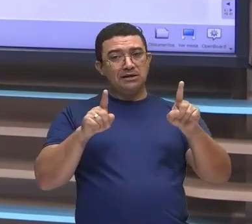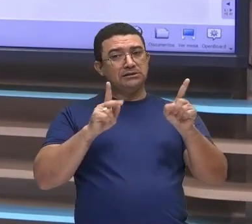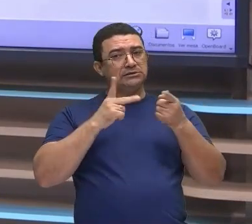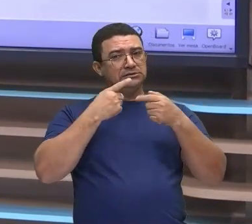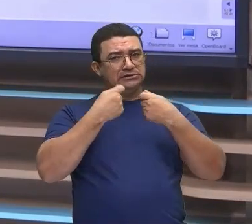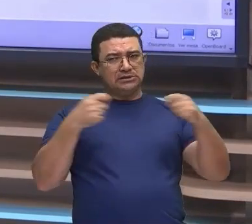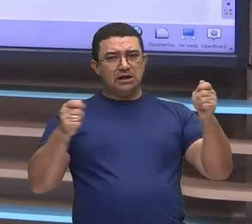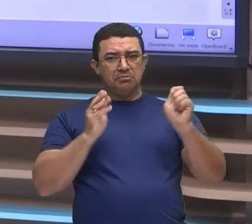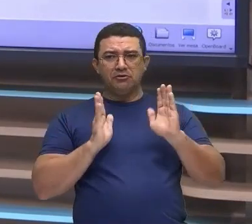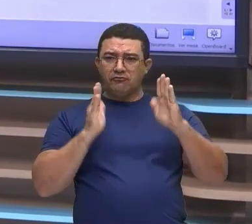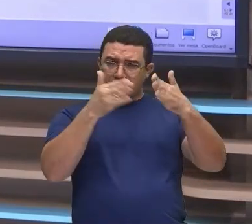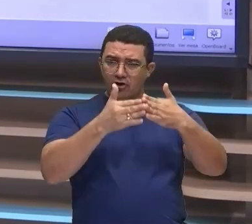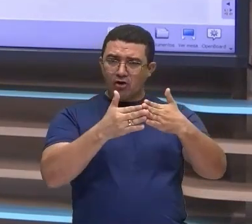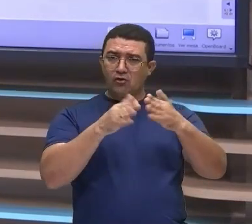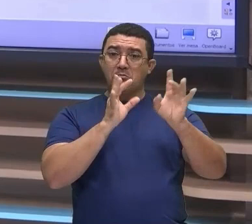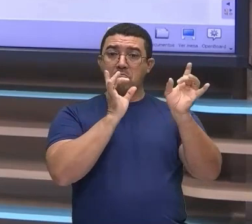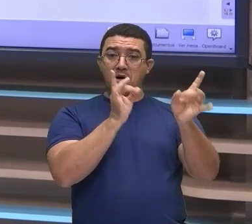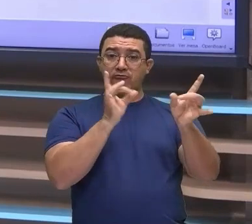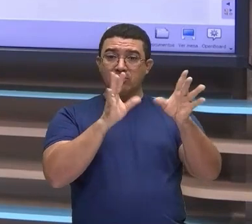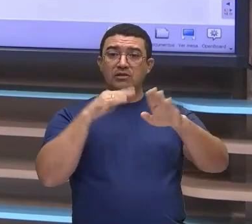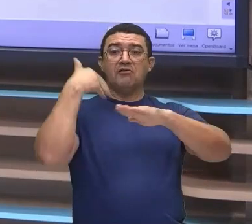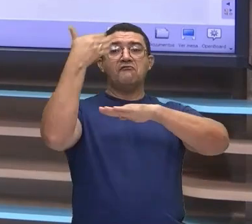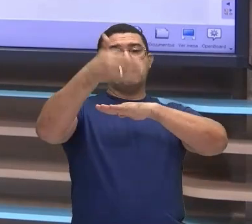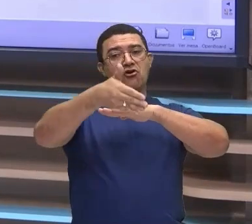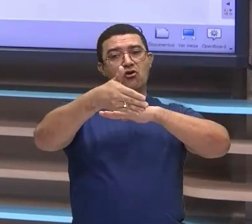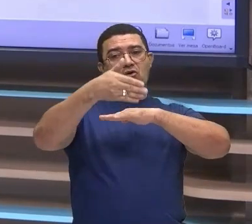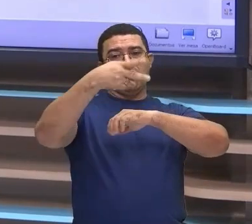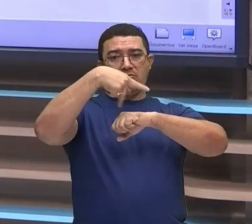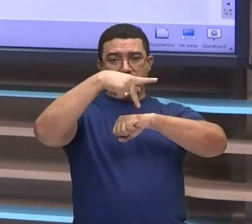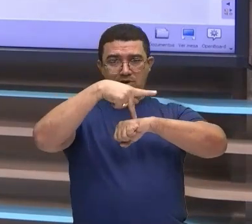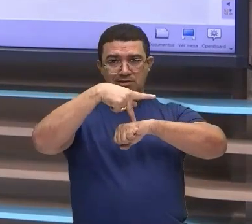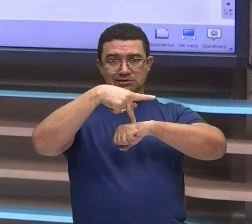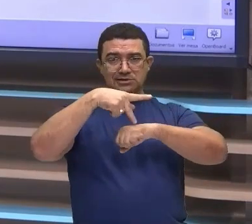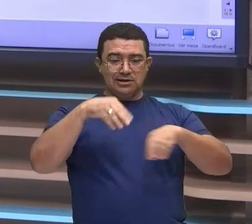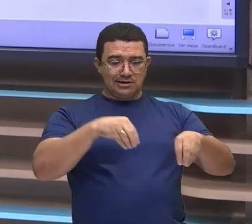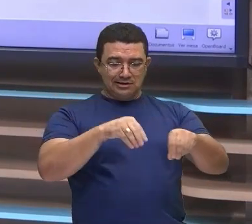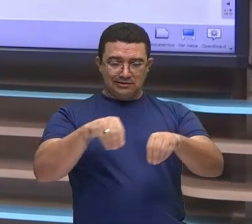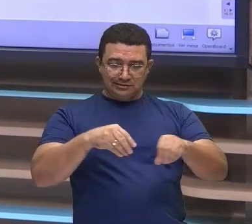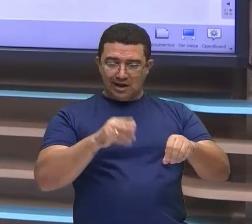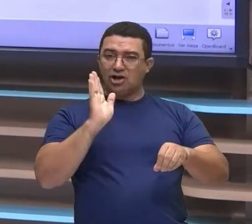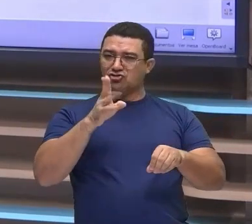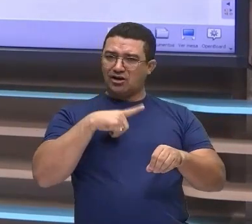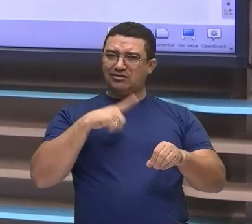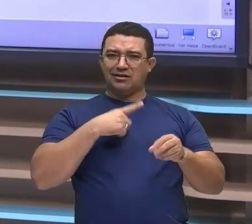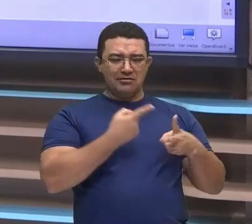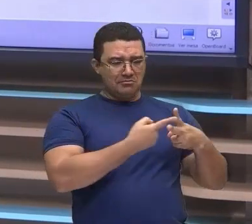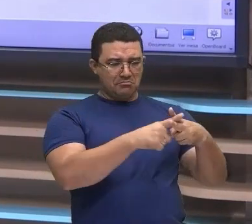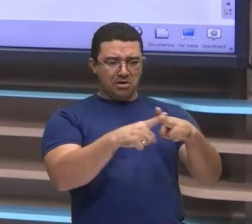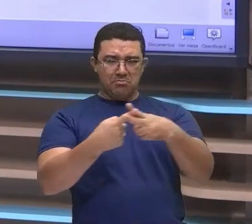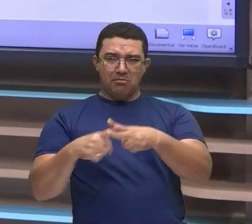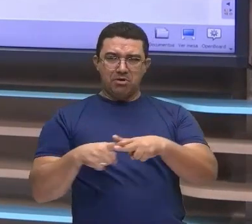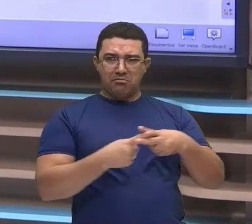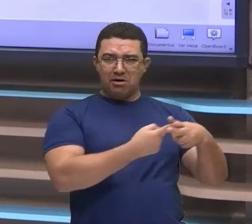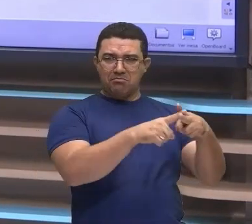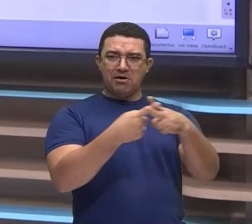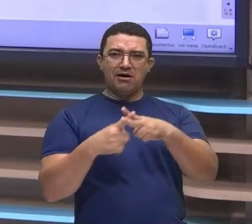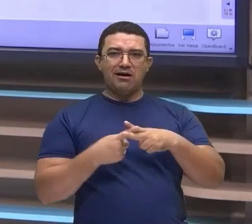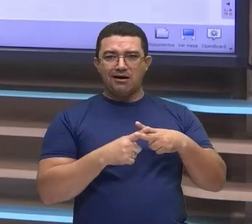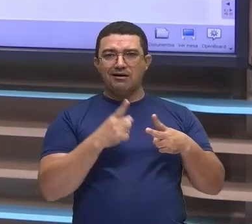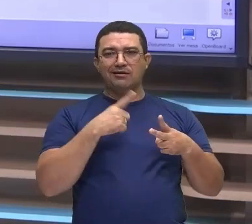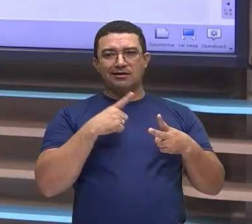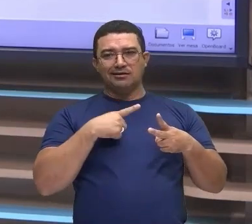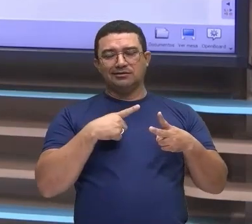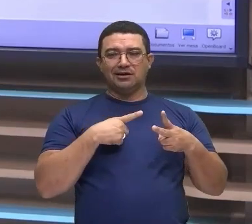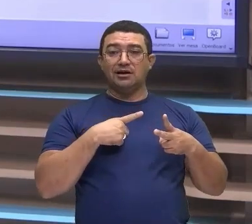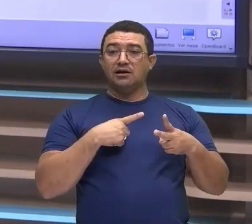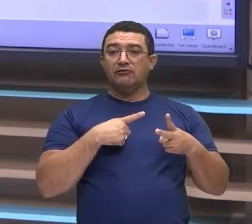para exportação. E nesse tipo de terra, a gente já vai observar a mecanização, a gente também vai observar a ausência